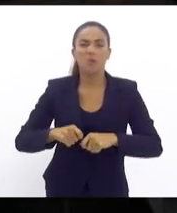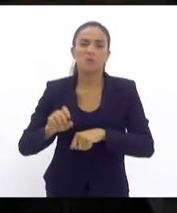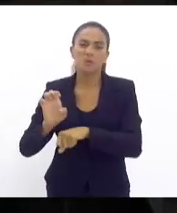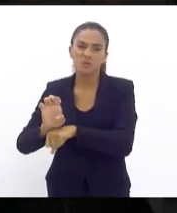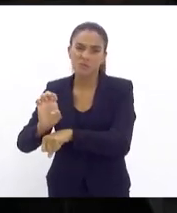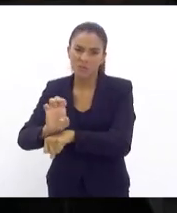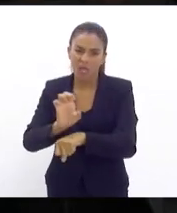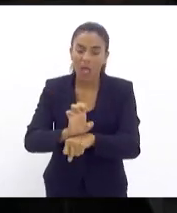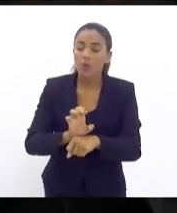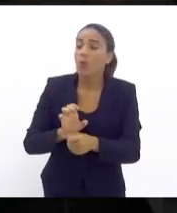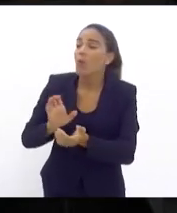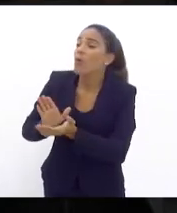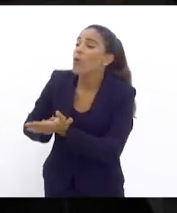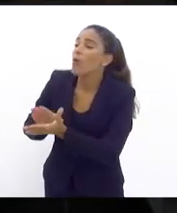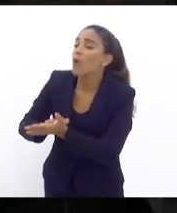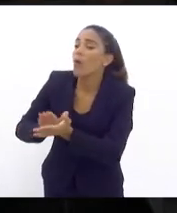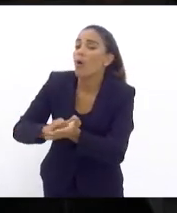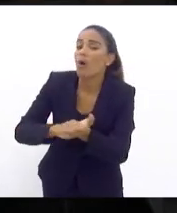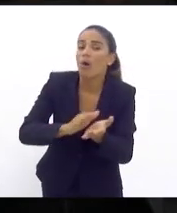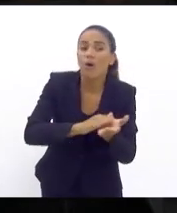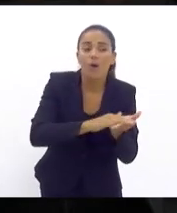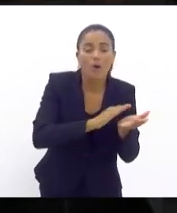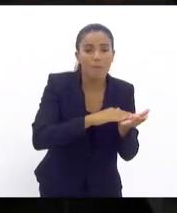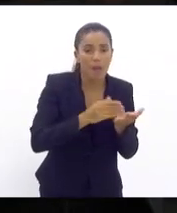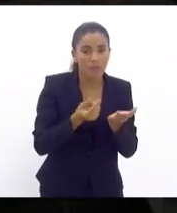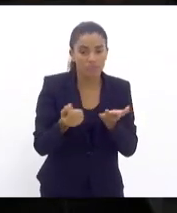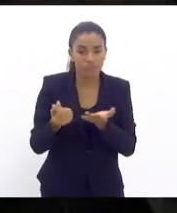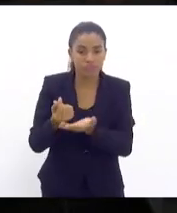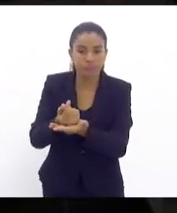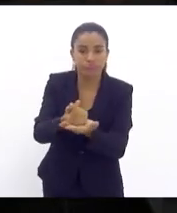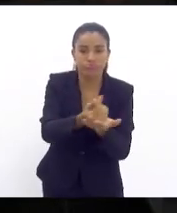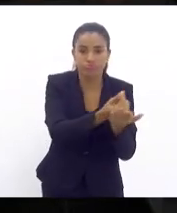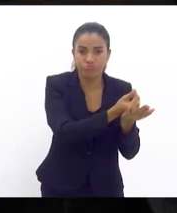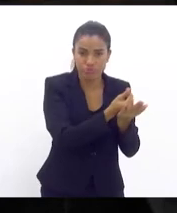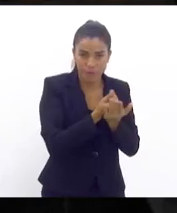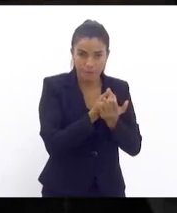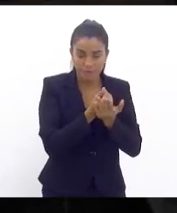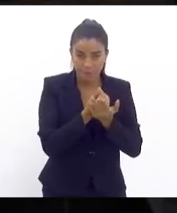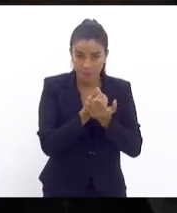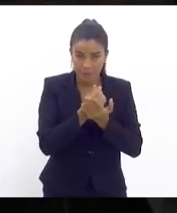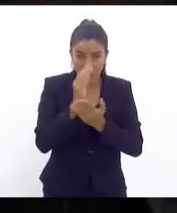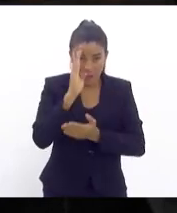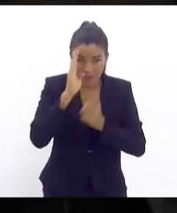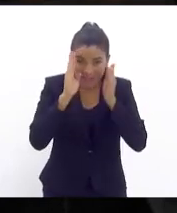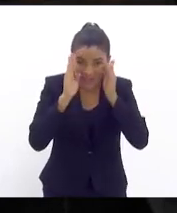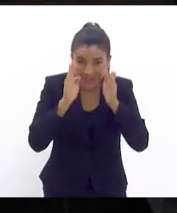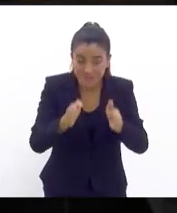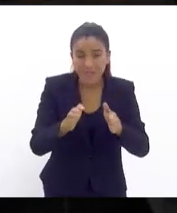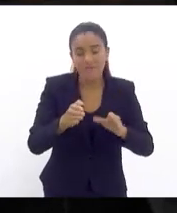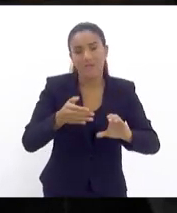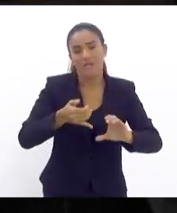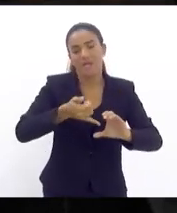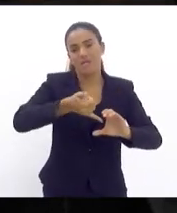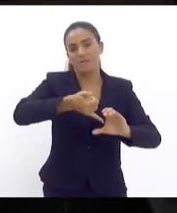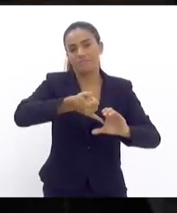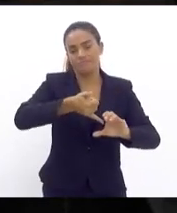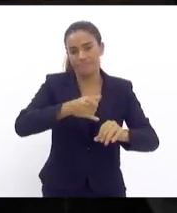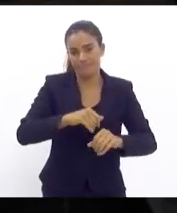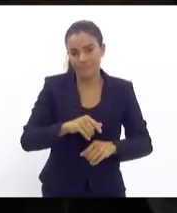cobrarem sobre combustível, especificamente sobre a gasolina.